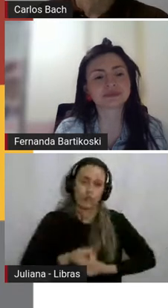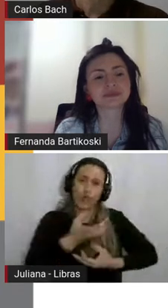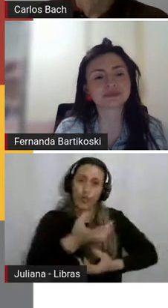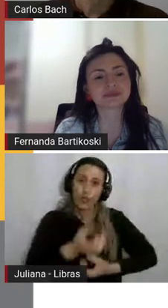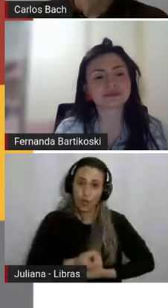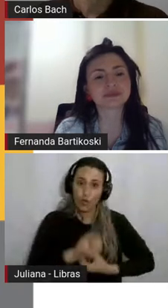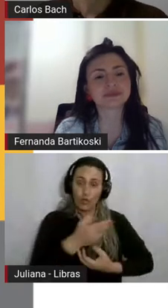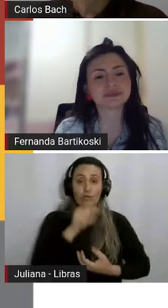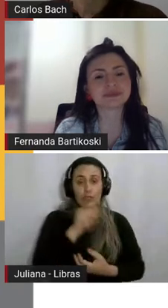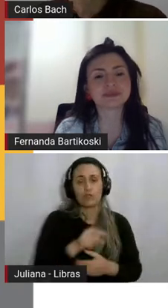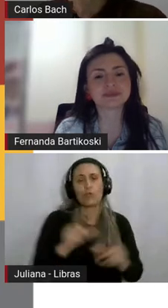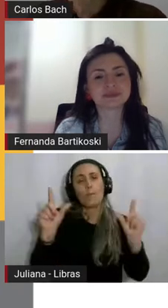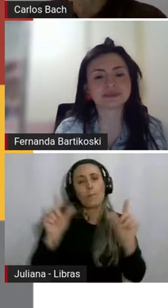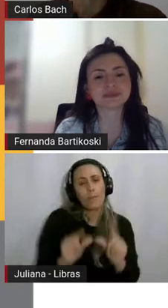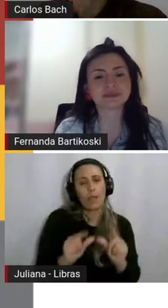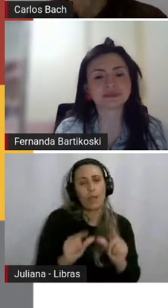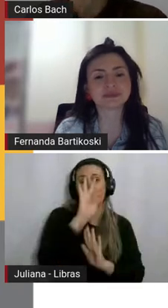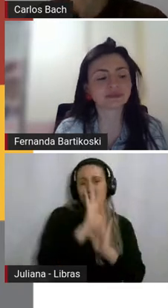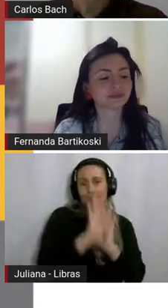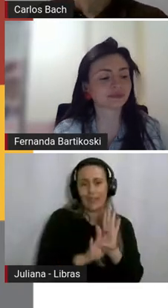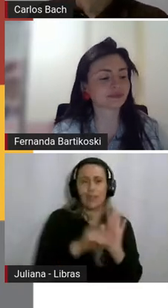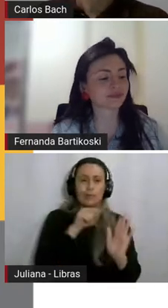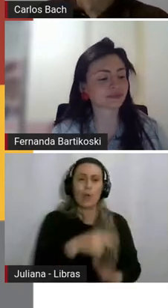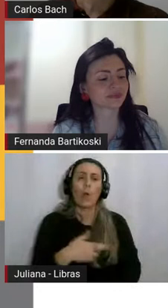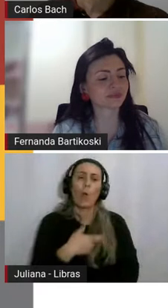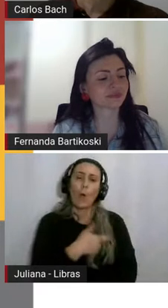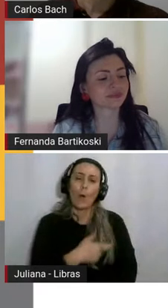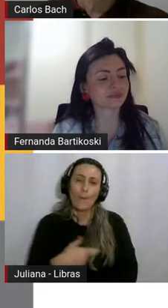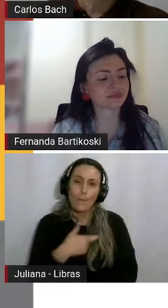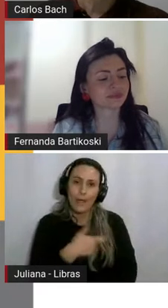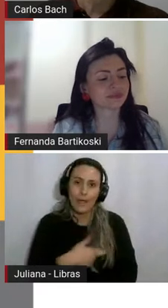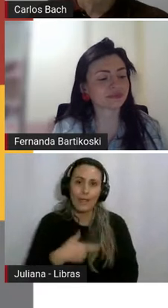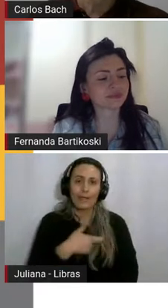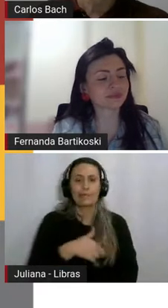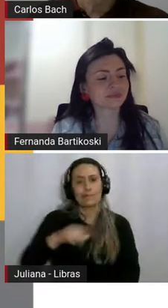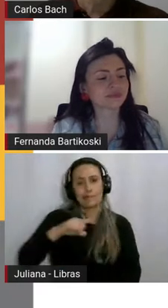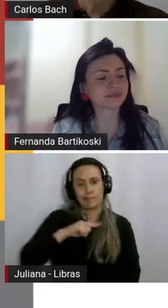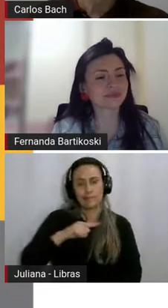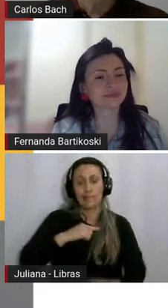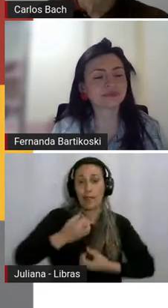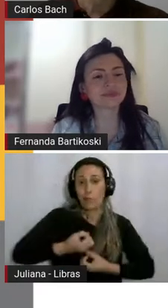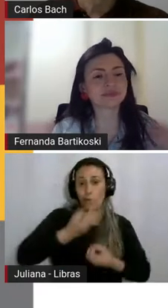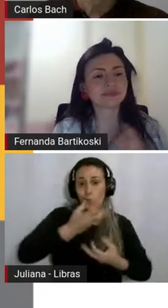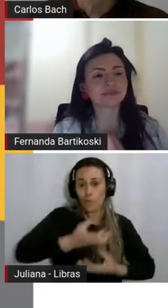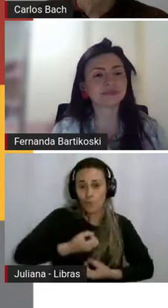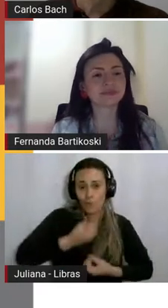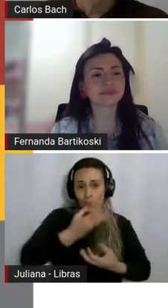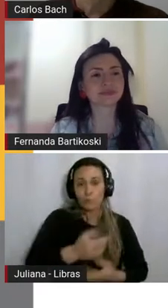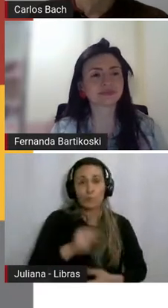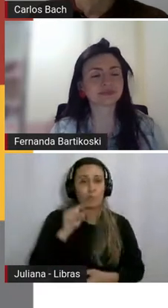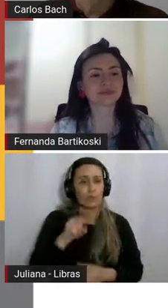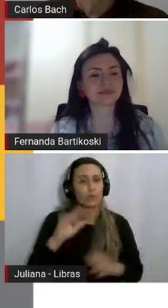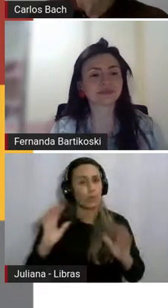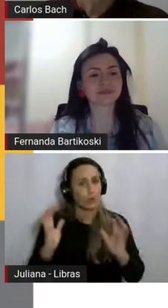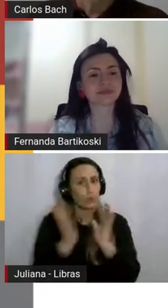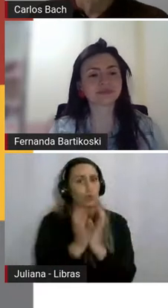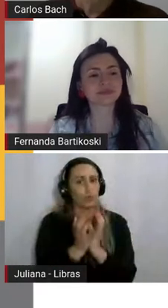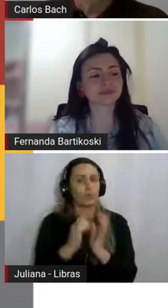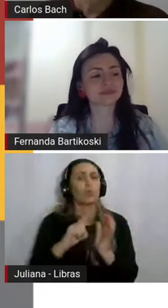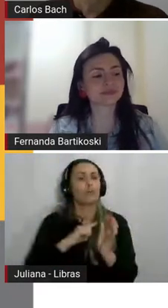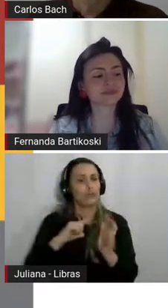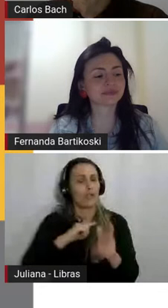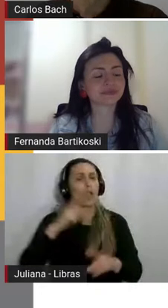relação ao romance e em certa medida ao conto, a crônica se popularizou no gosto do público leitor brasileiro,